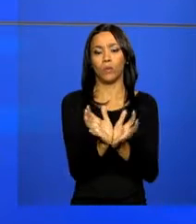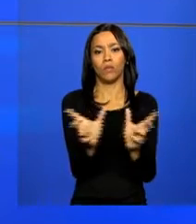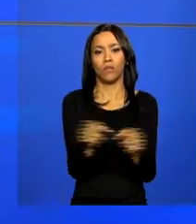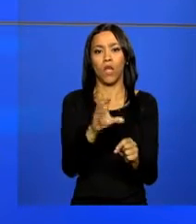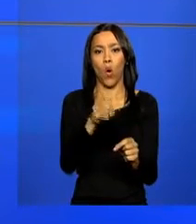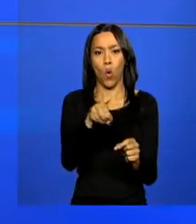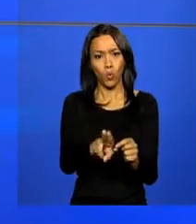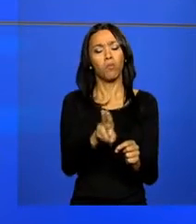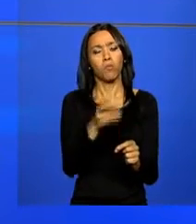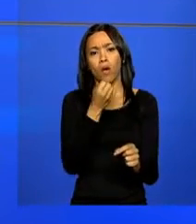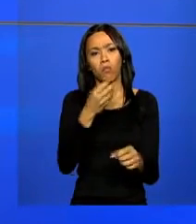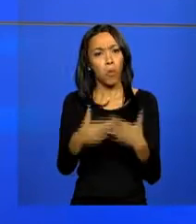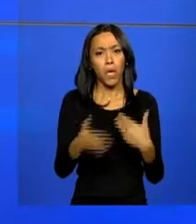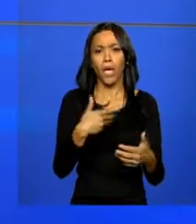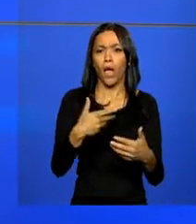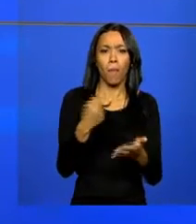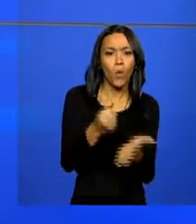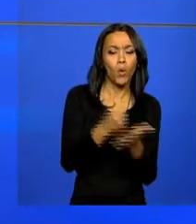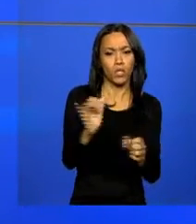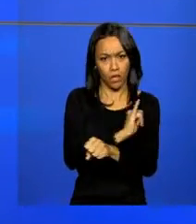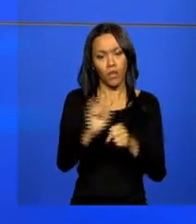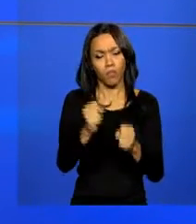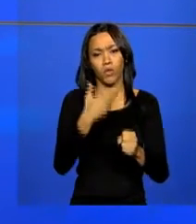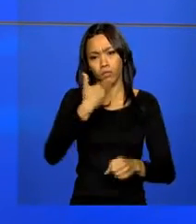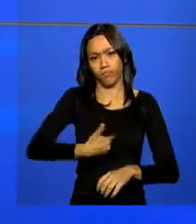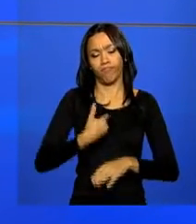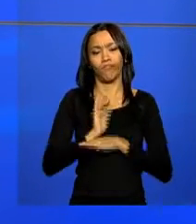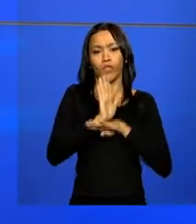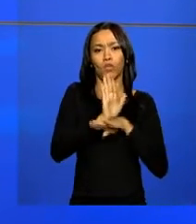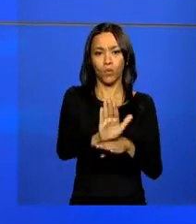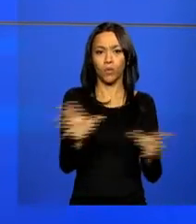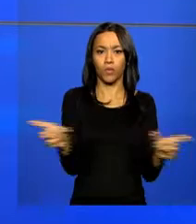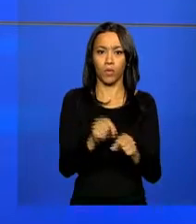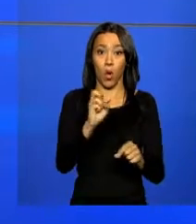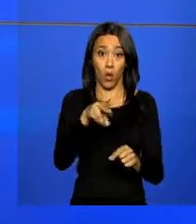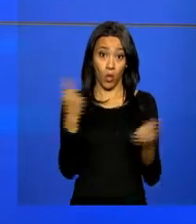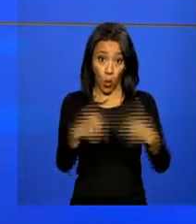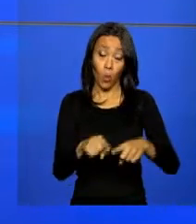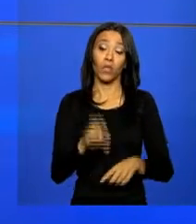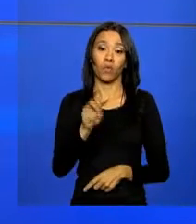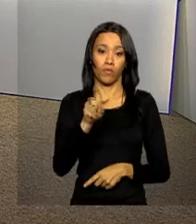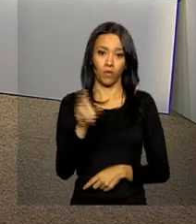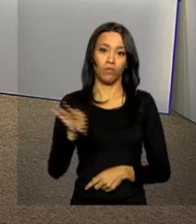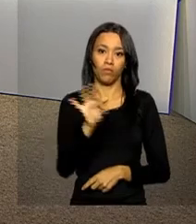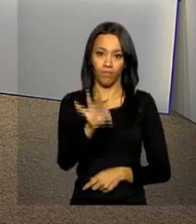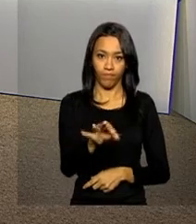recursos à disposição para colaborar com o esforço do governo e da sociedade brasileira no combate ao vírus Zika.